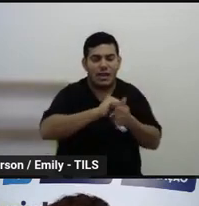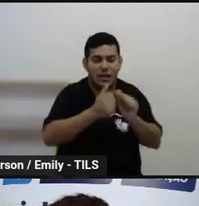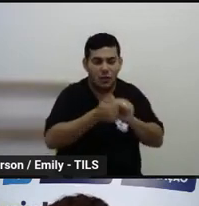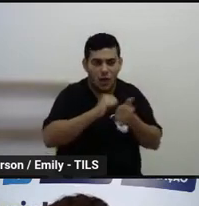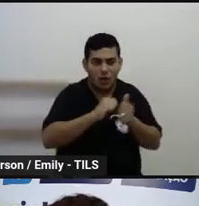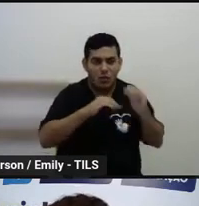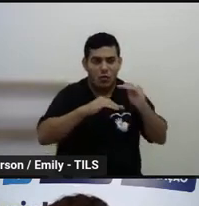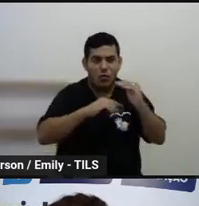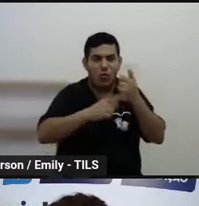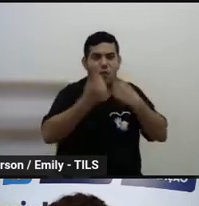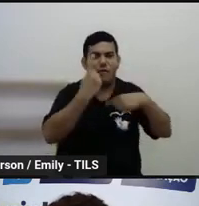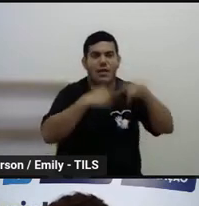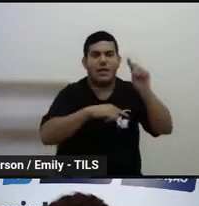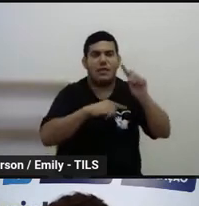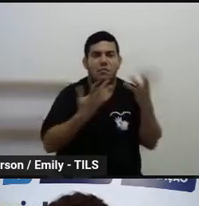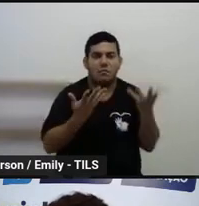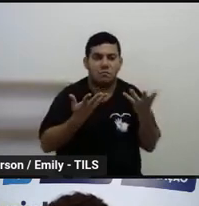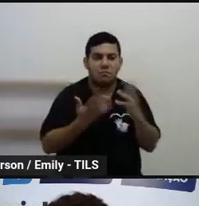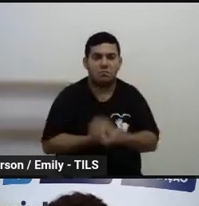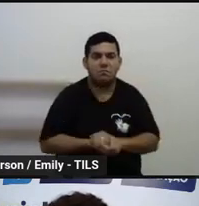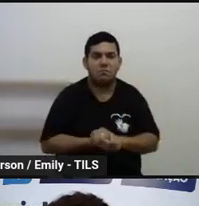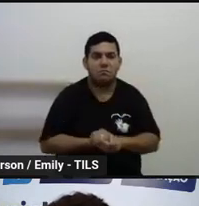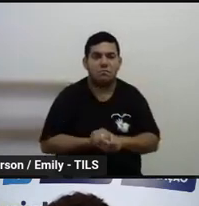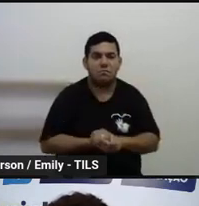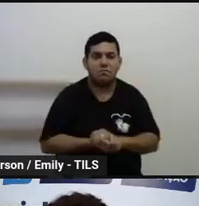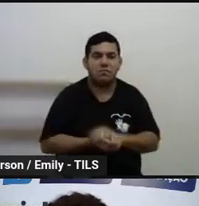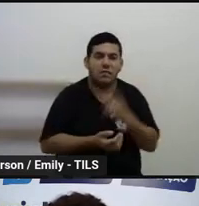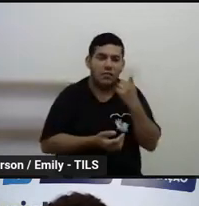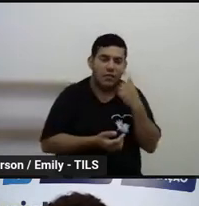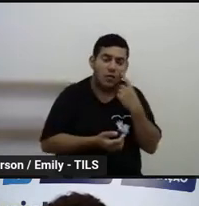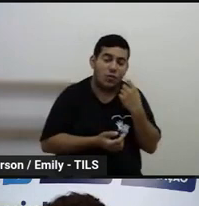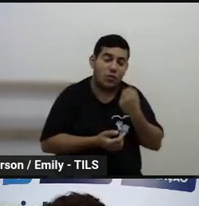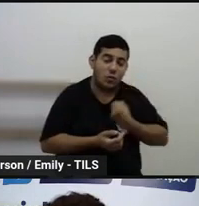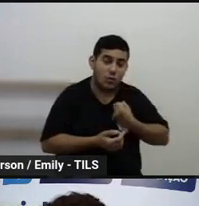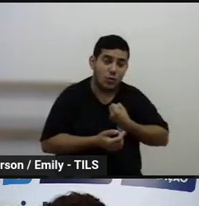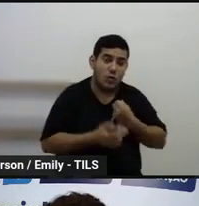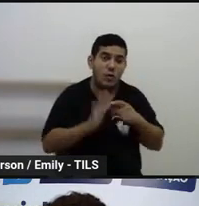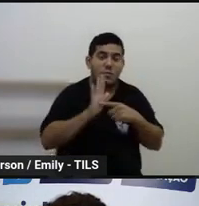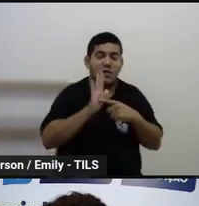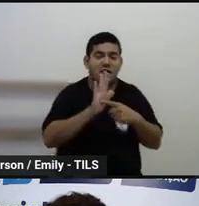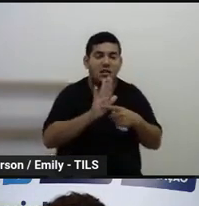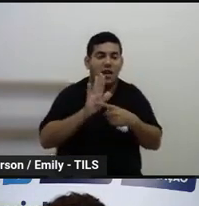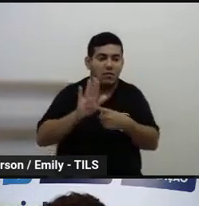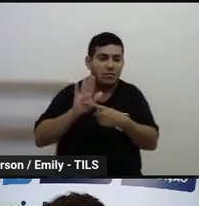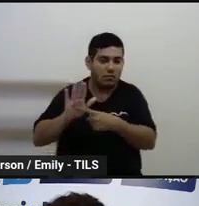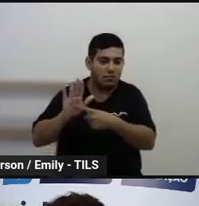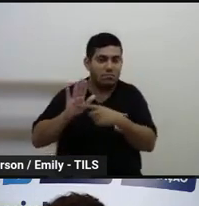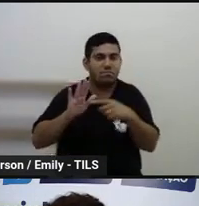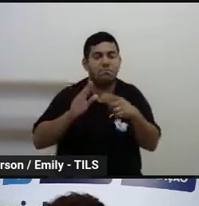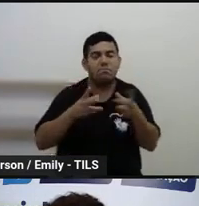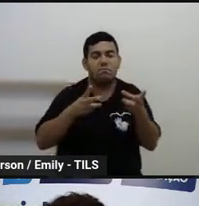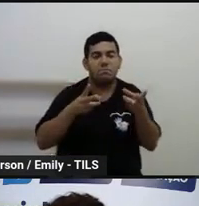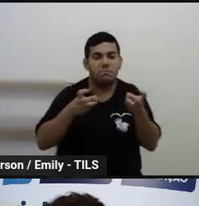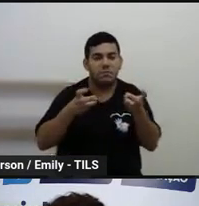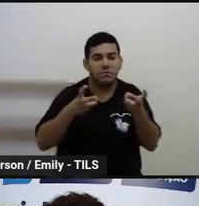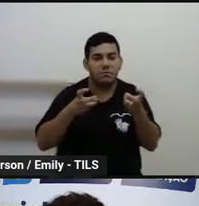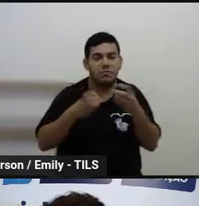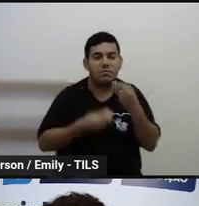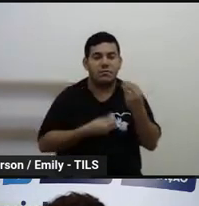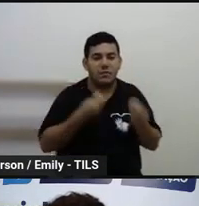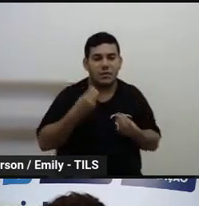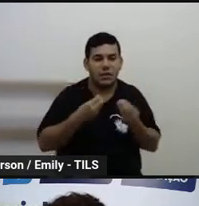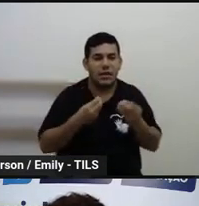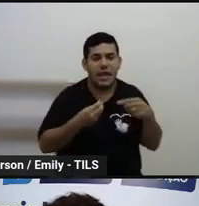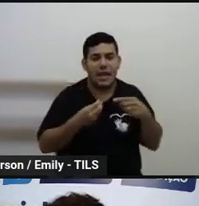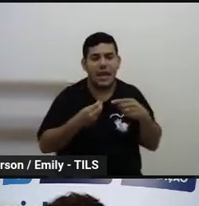avançado. E aí, a partir daqueles números que foram apresentados, a gente pode perceber que nossos